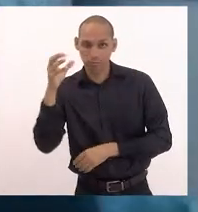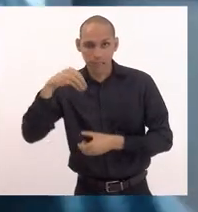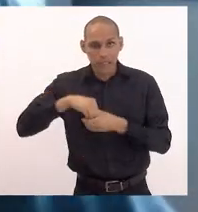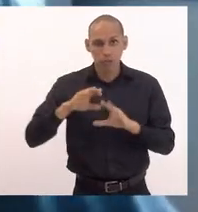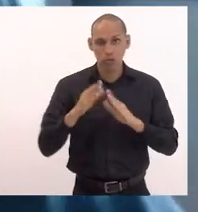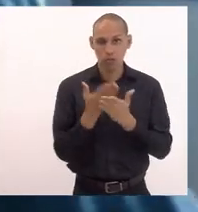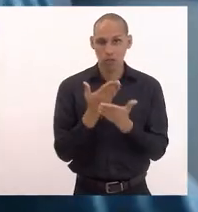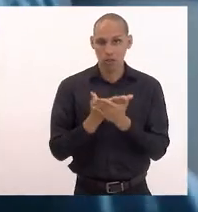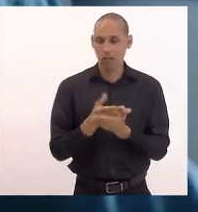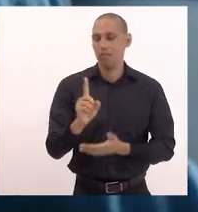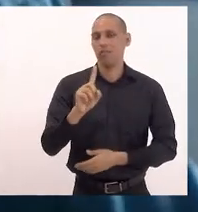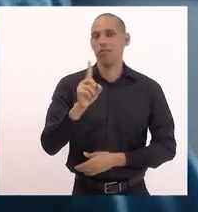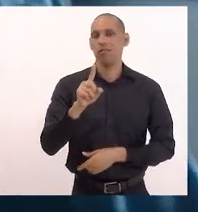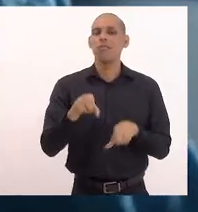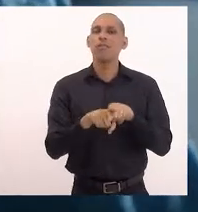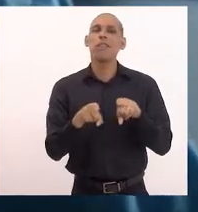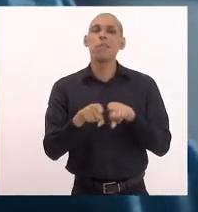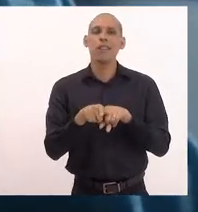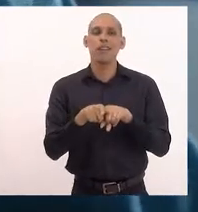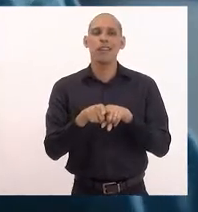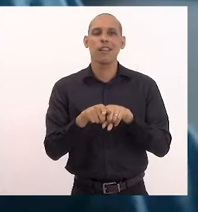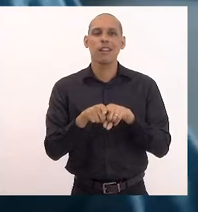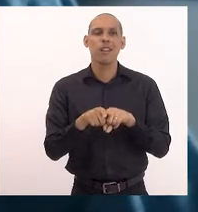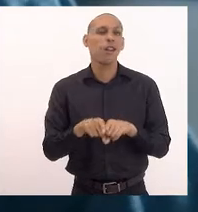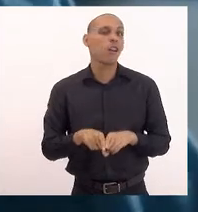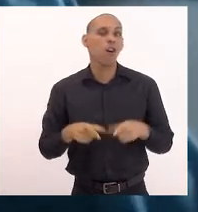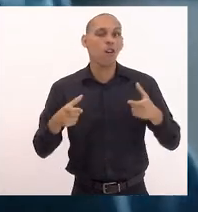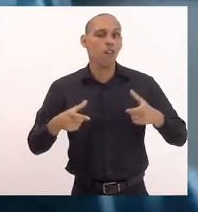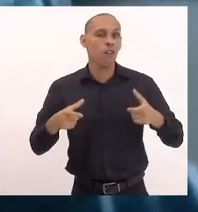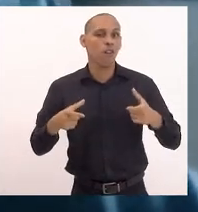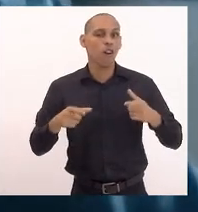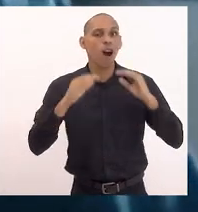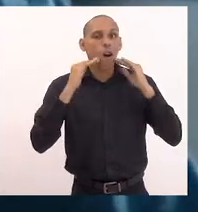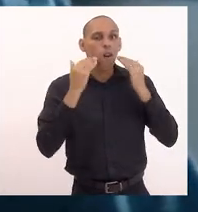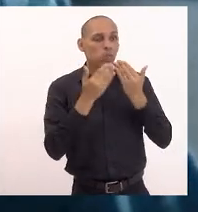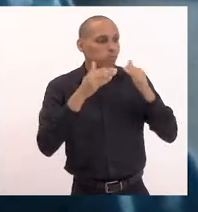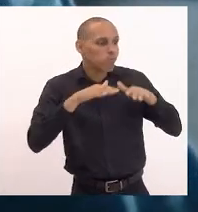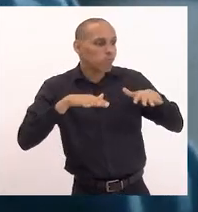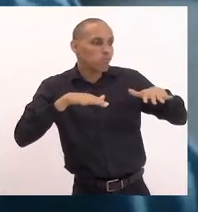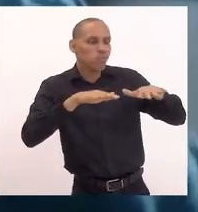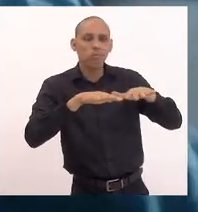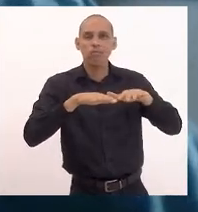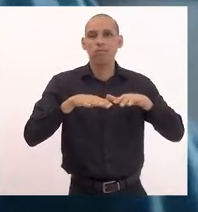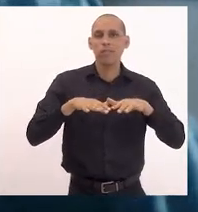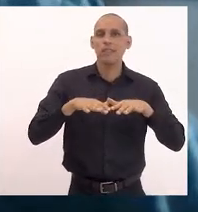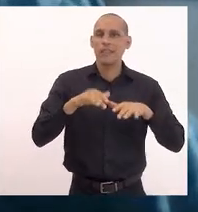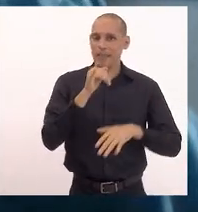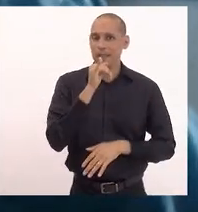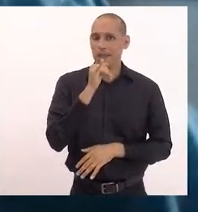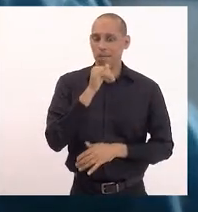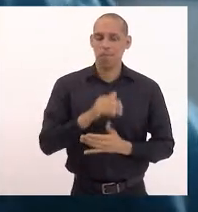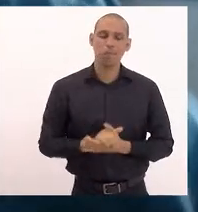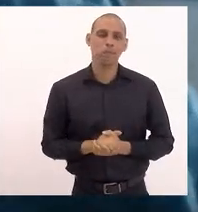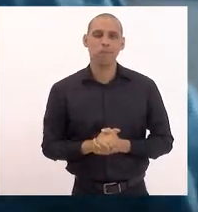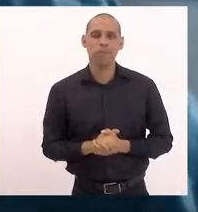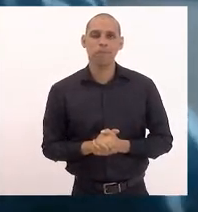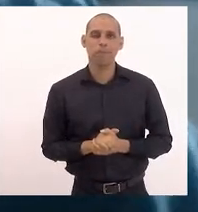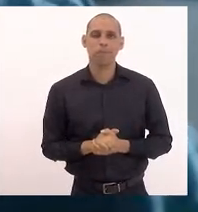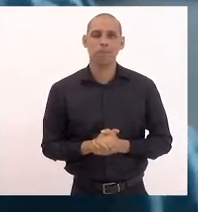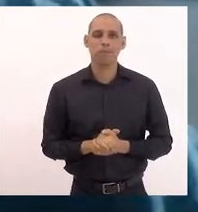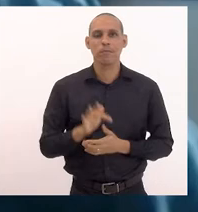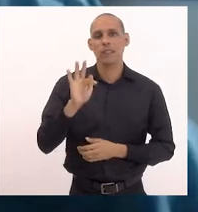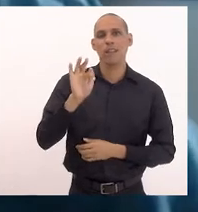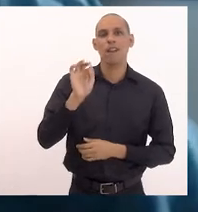escola, é educação ambiental nas comunidades. Por exemplo, a fábrica